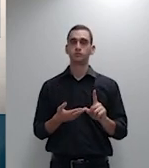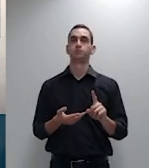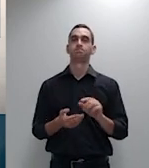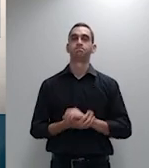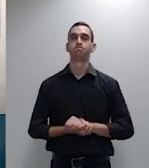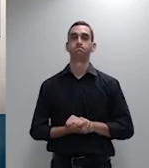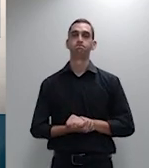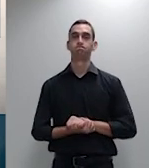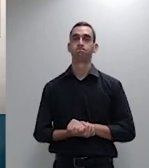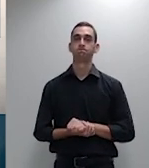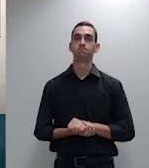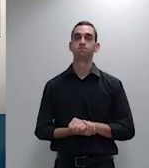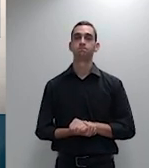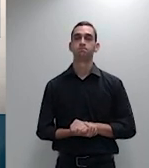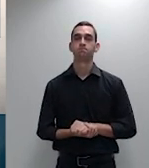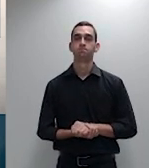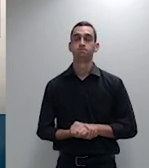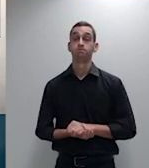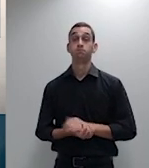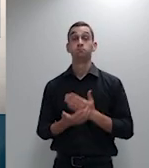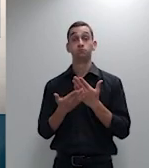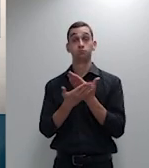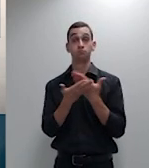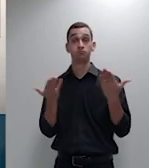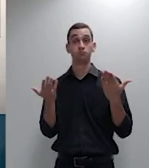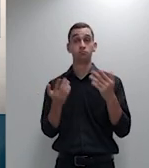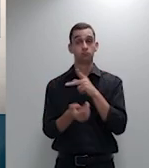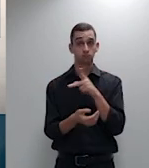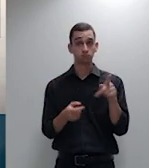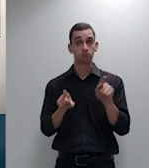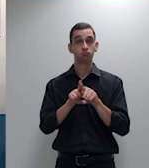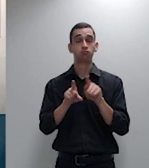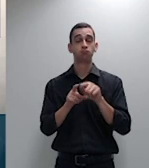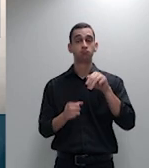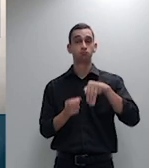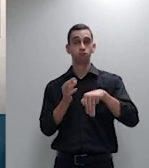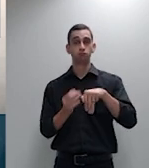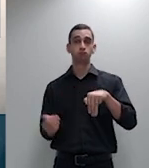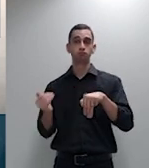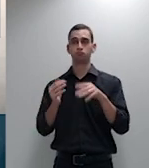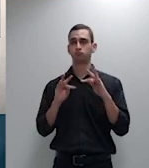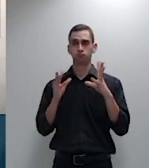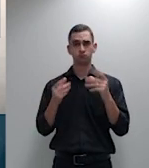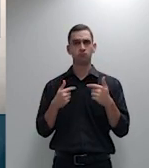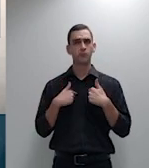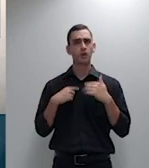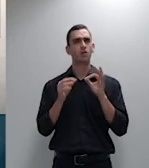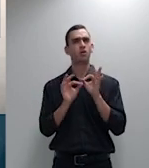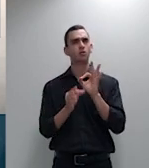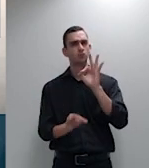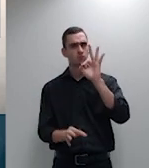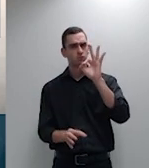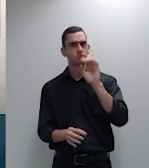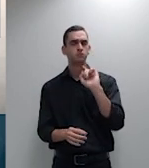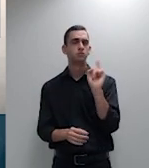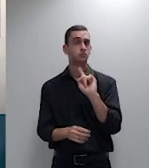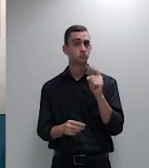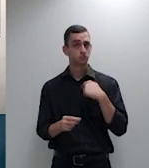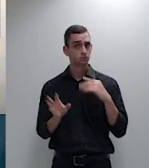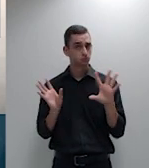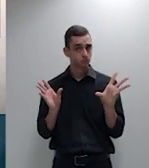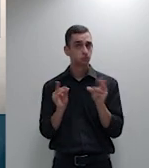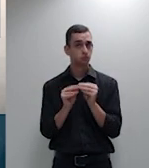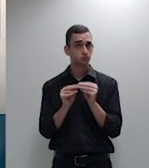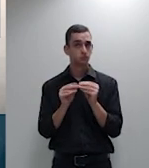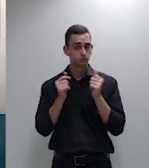presidente e senhor ministro serei muito breve e não vou adentrar no caso concreto